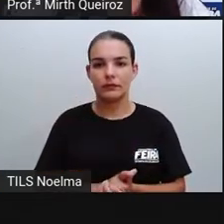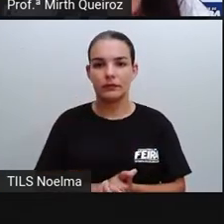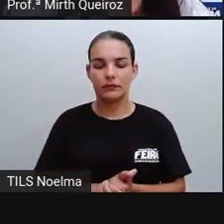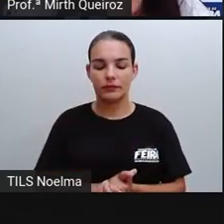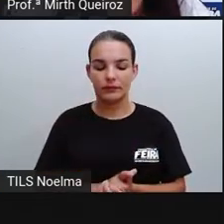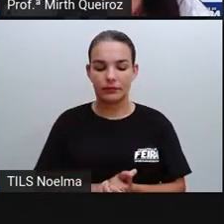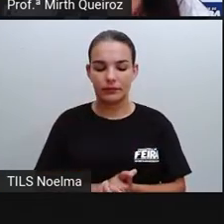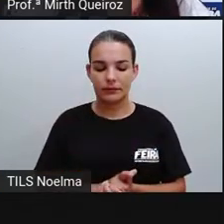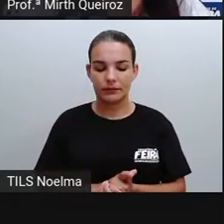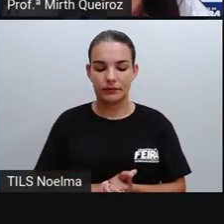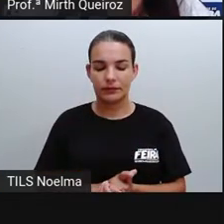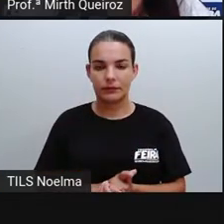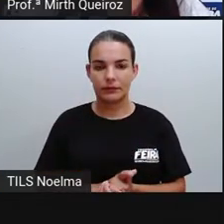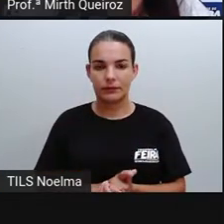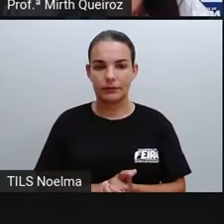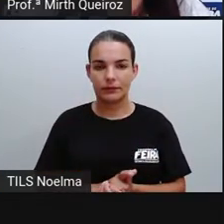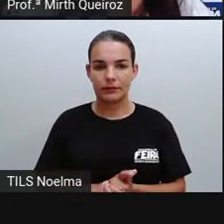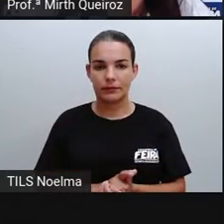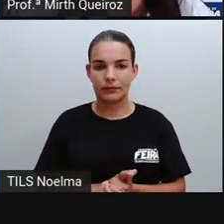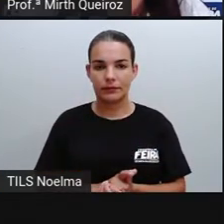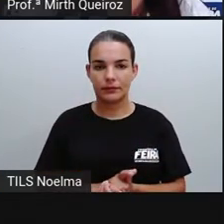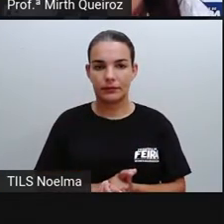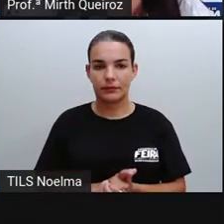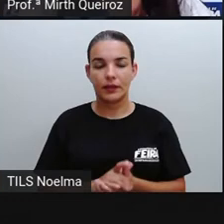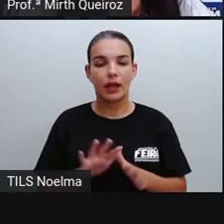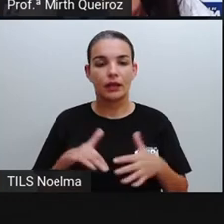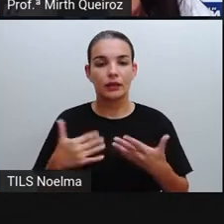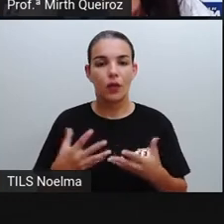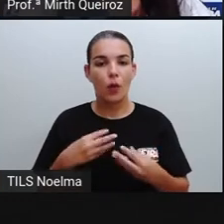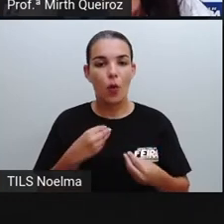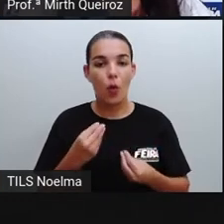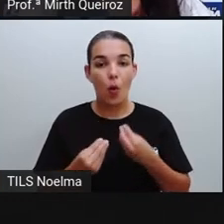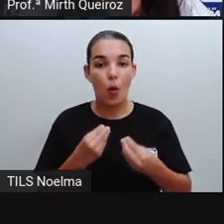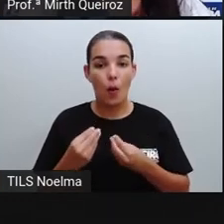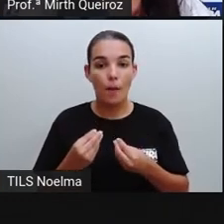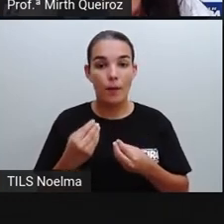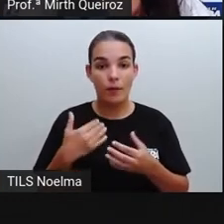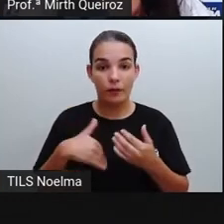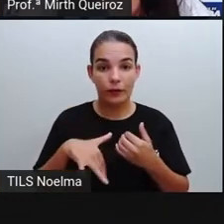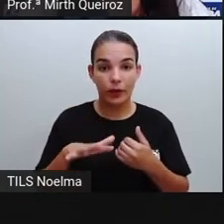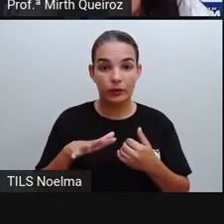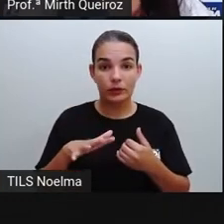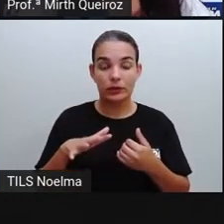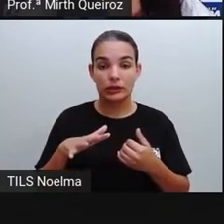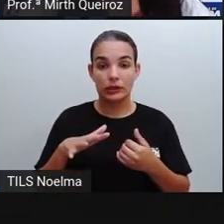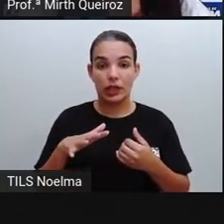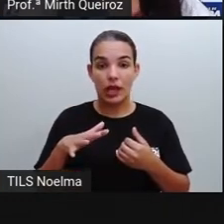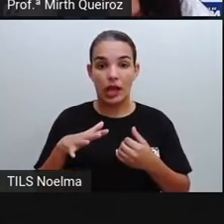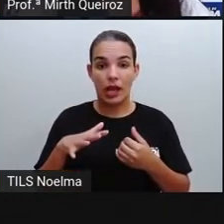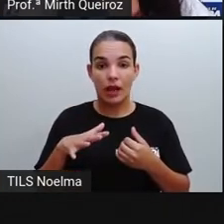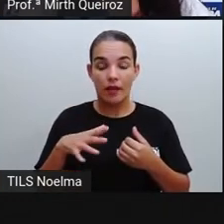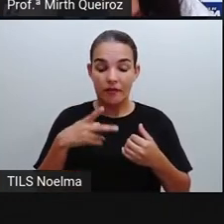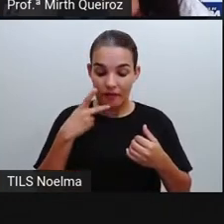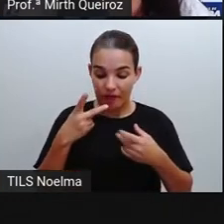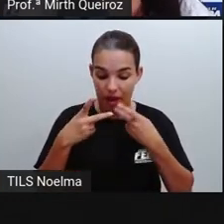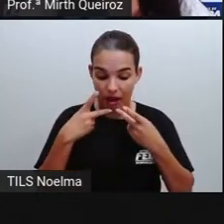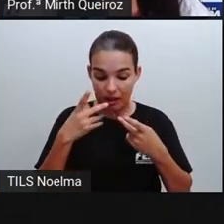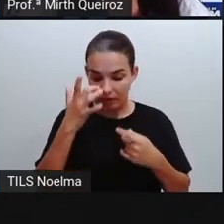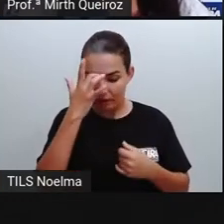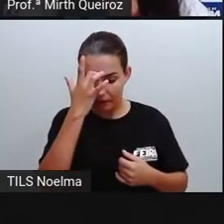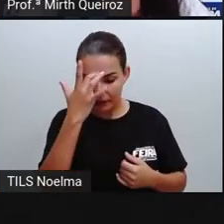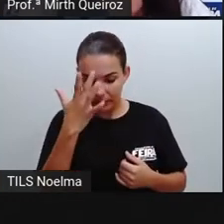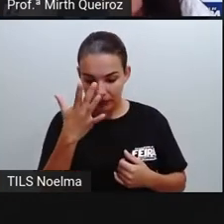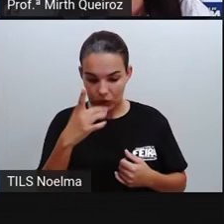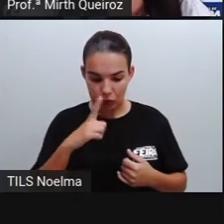de vídeos, certo? A forma como foi explorado esse assunto facilitou a compreensão da informação? Com